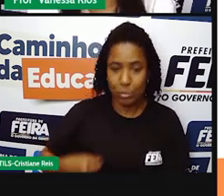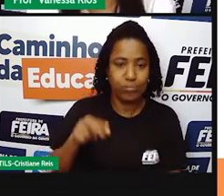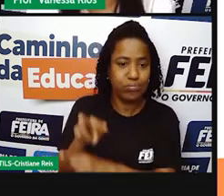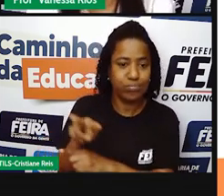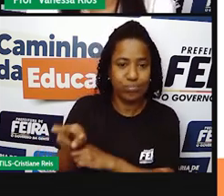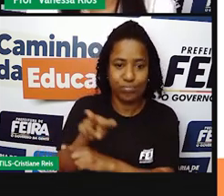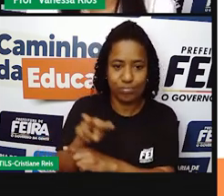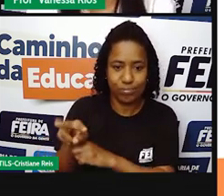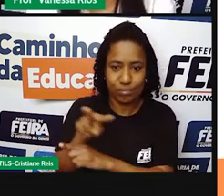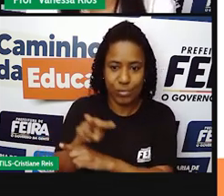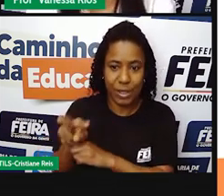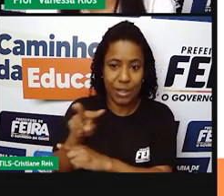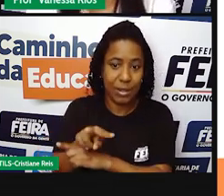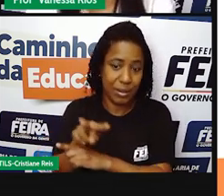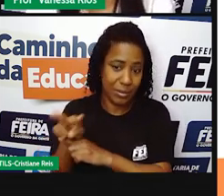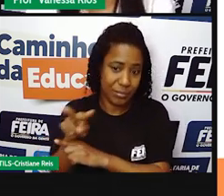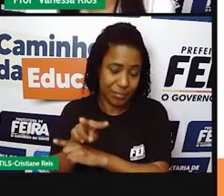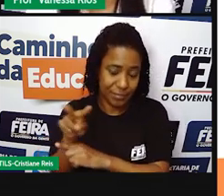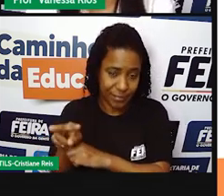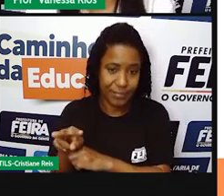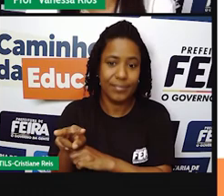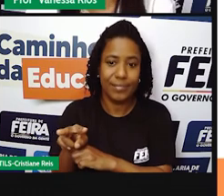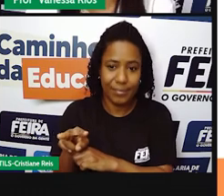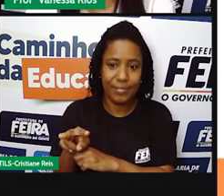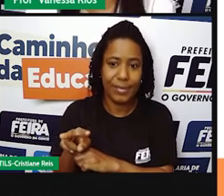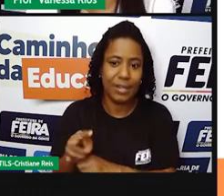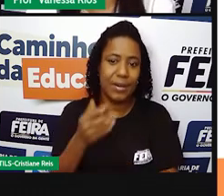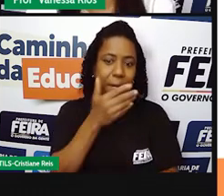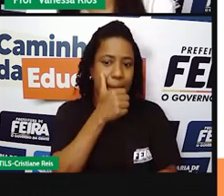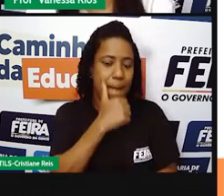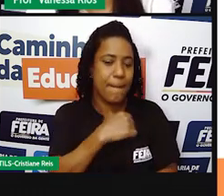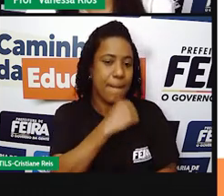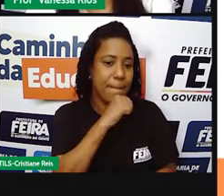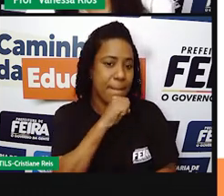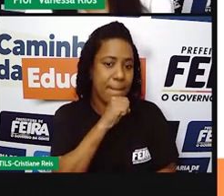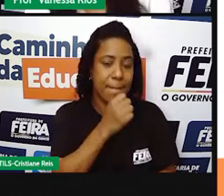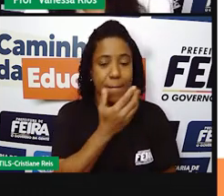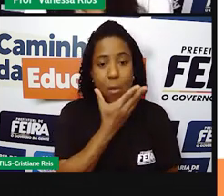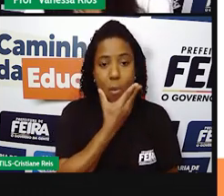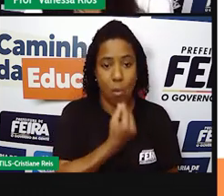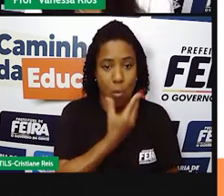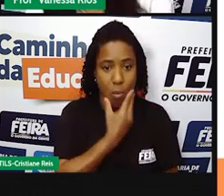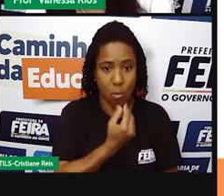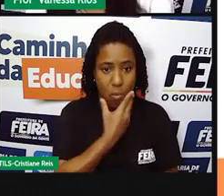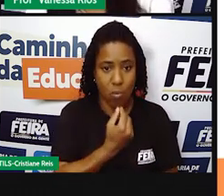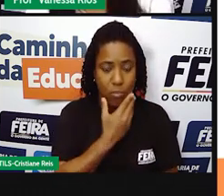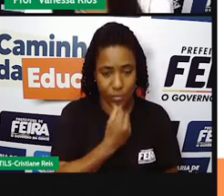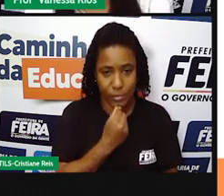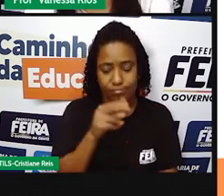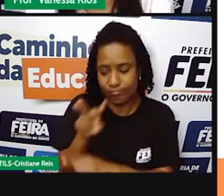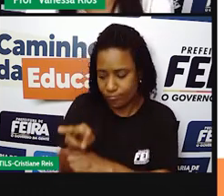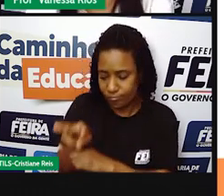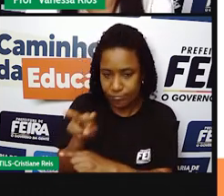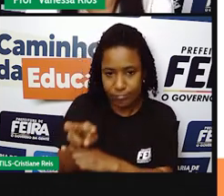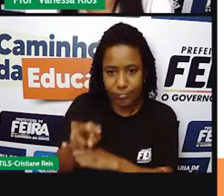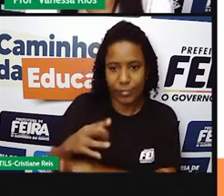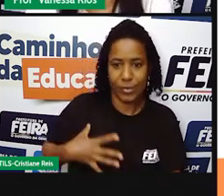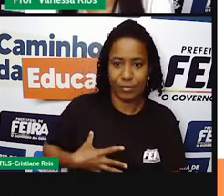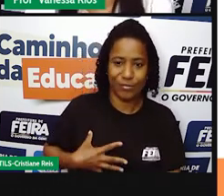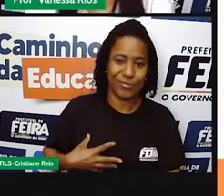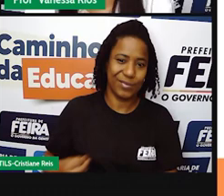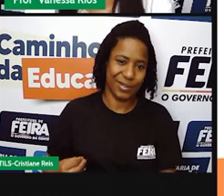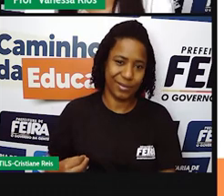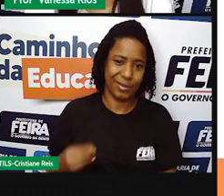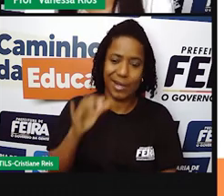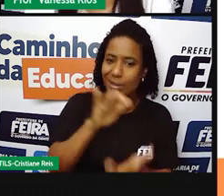pais vivendo só com os filhos. Existem famílias aí também só de mães, né? Vivendo só com os filhos.